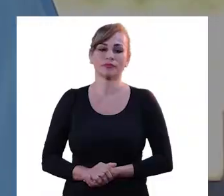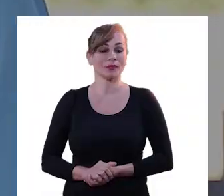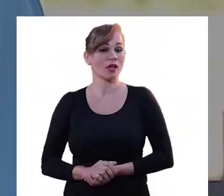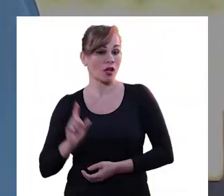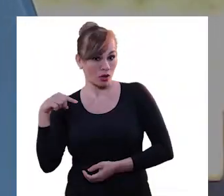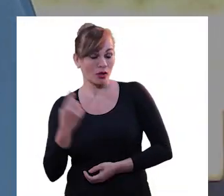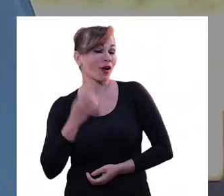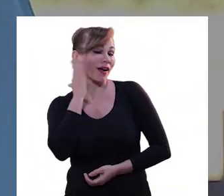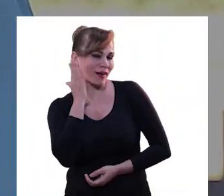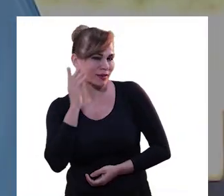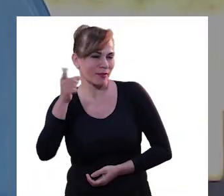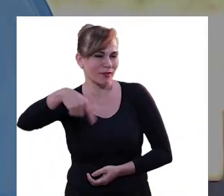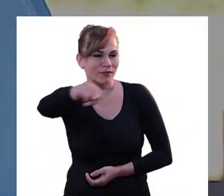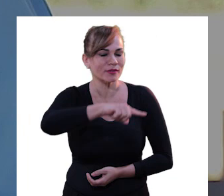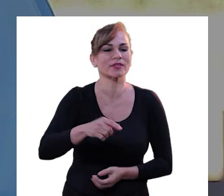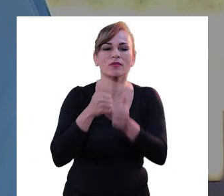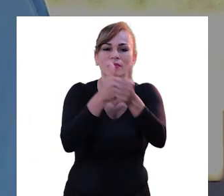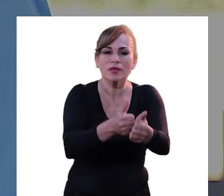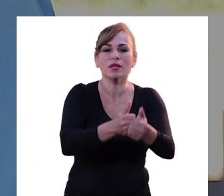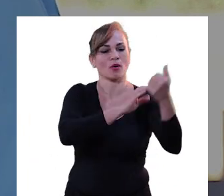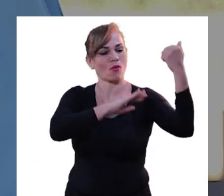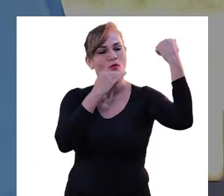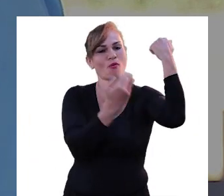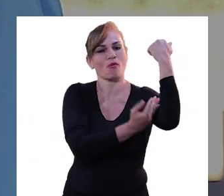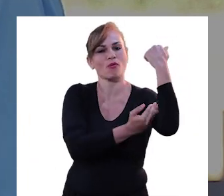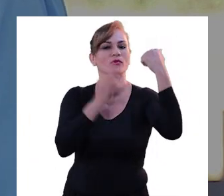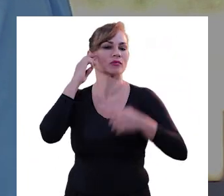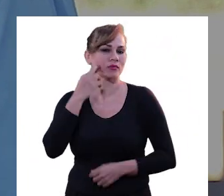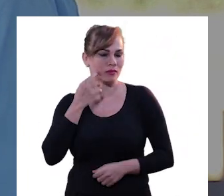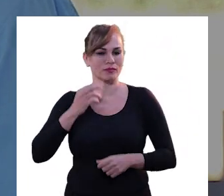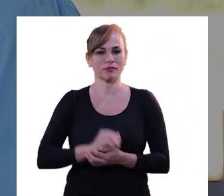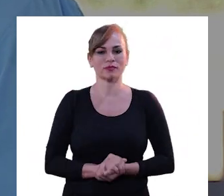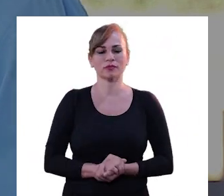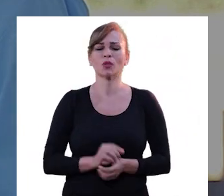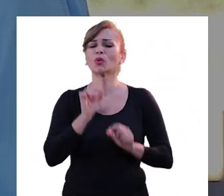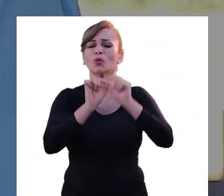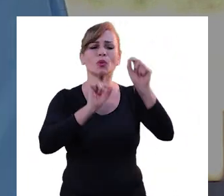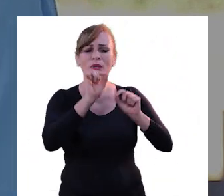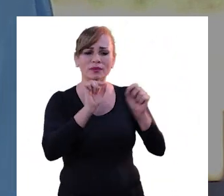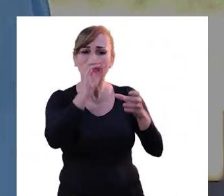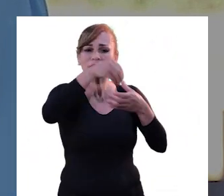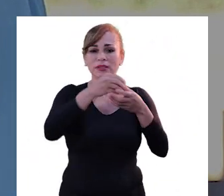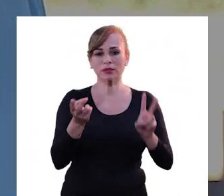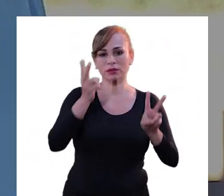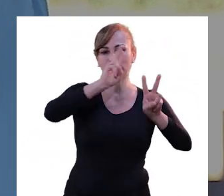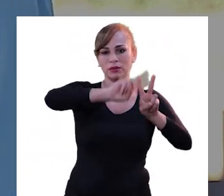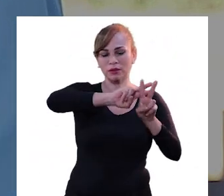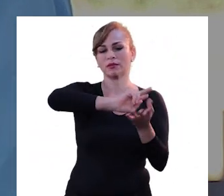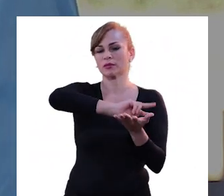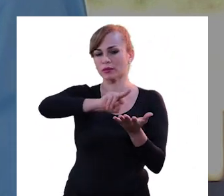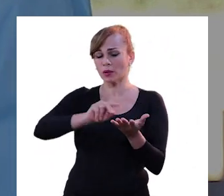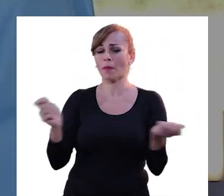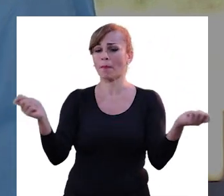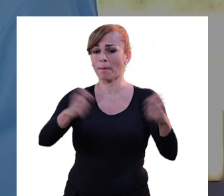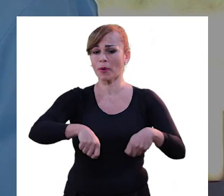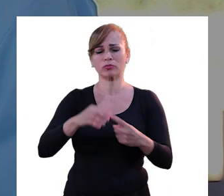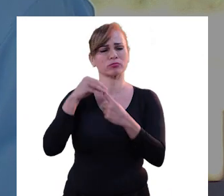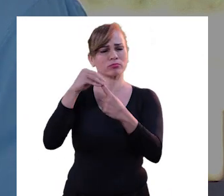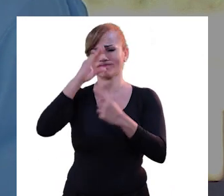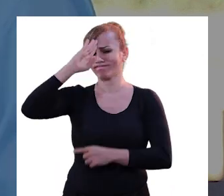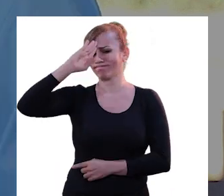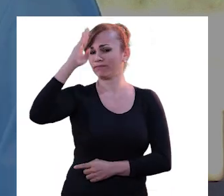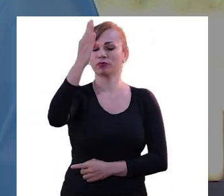Nós queremos saber também, você que está nos acompanhando aqui pelo canal Rondônia Forte, Etúlio, o que é feito dentro dos